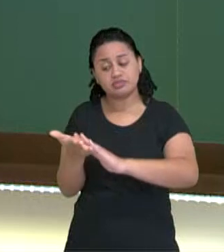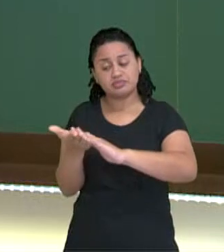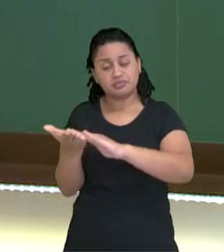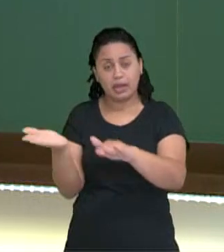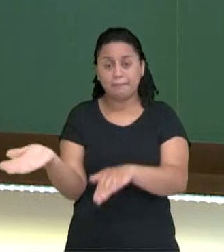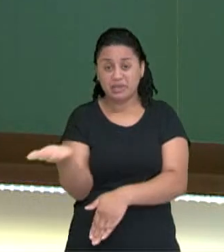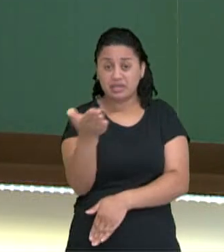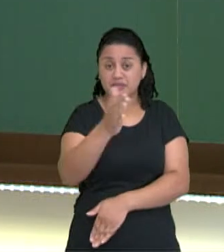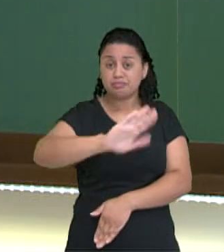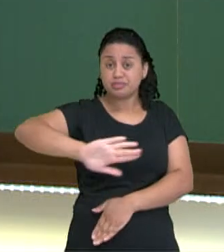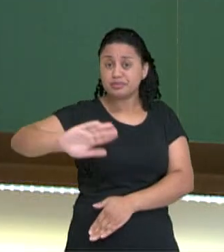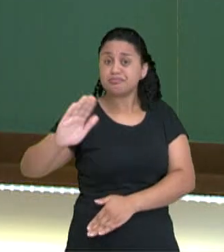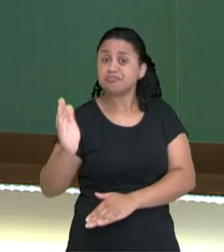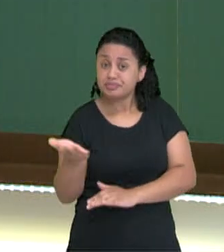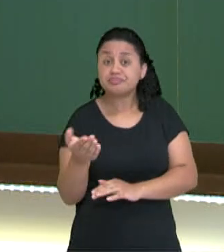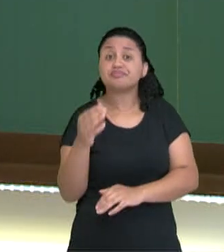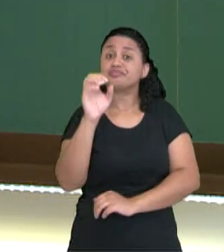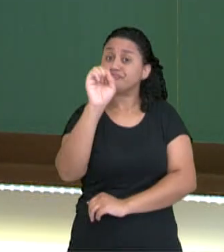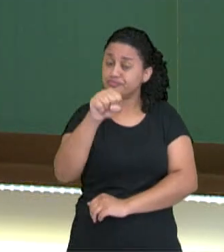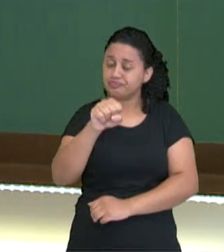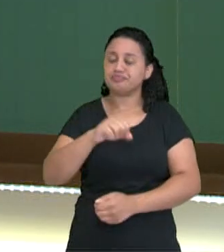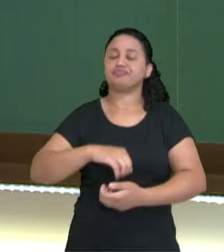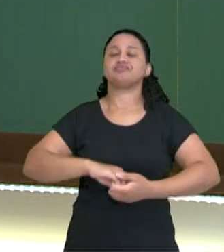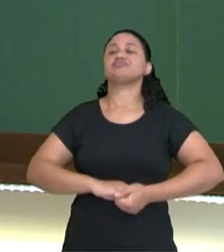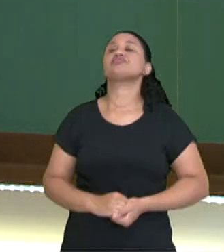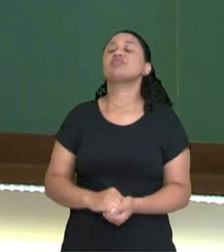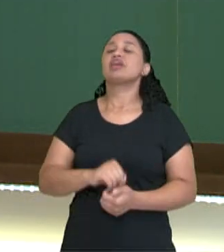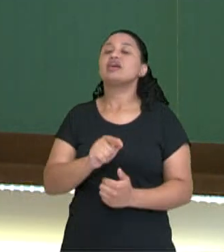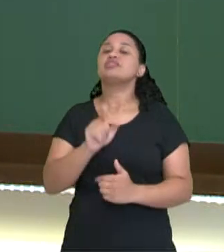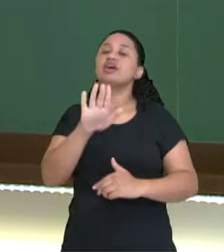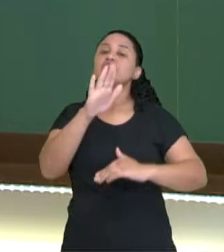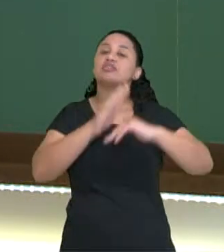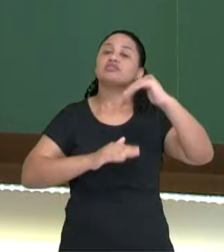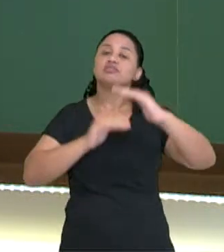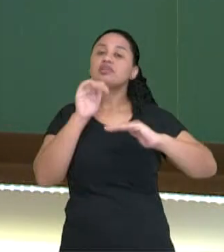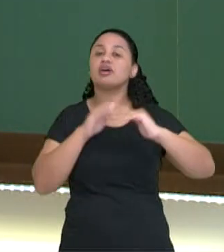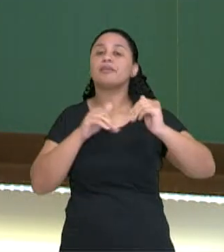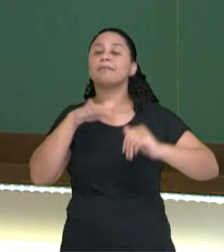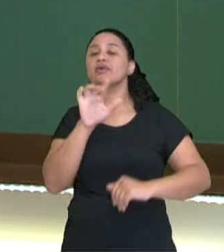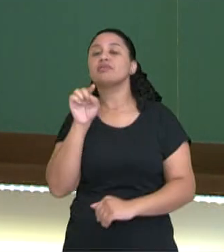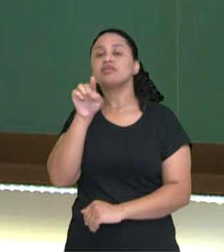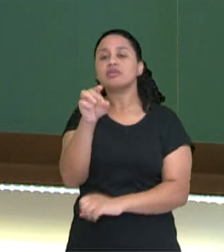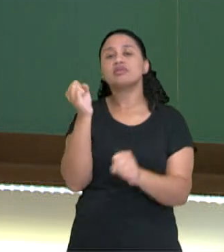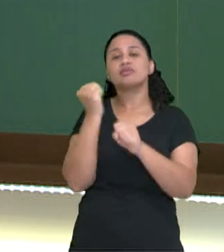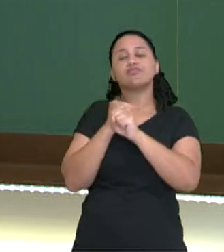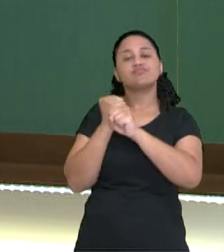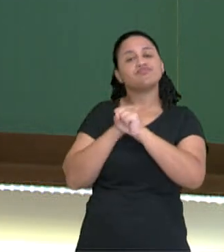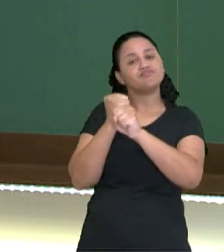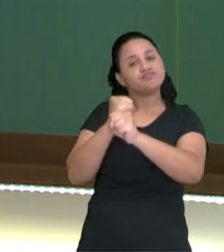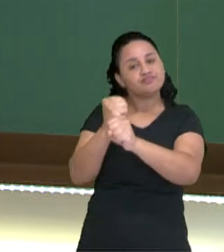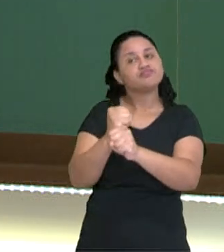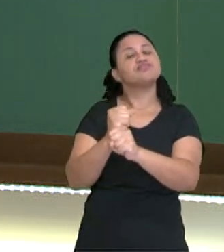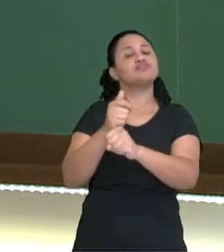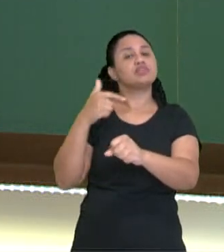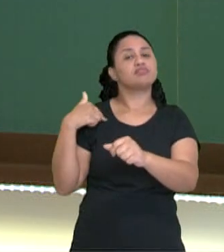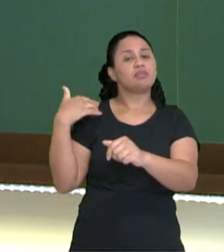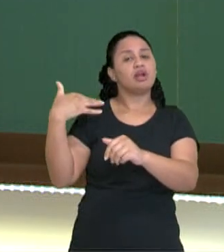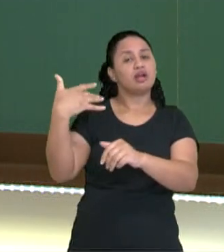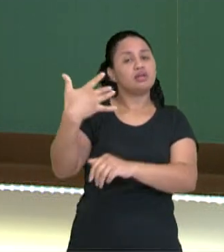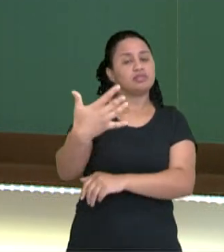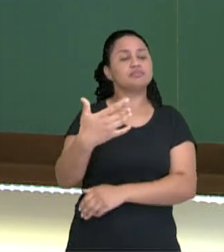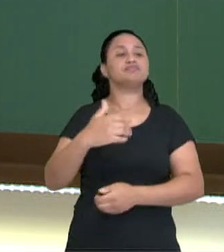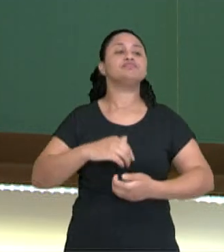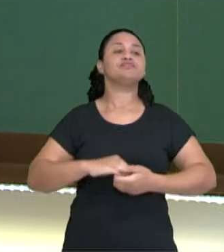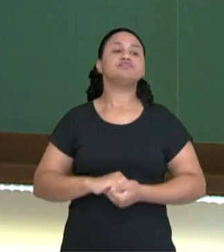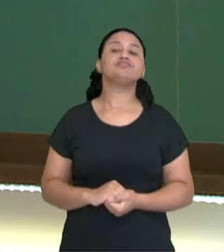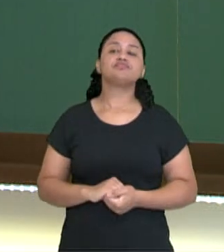Praticado há mais de mil anos, é muito tempo, né? Esse esporte já está vindo e evoluindo, tá?